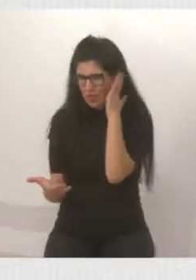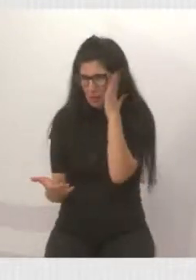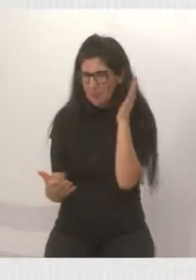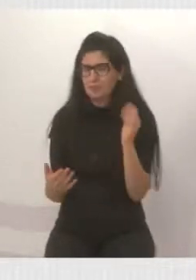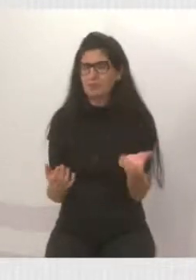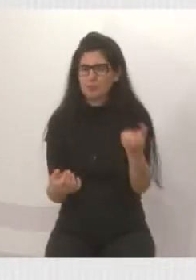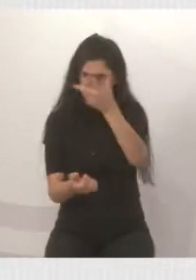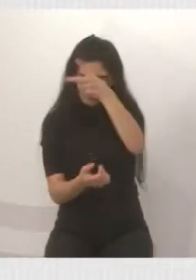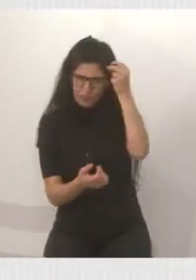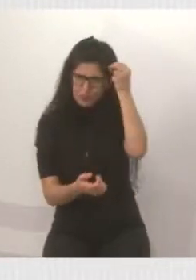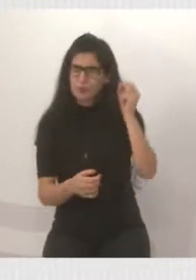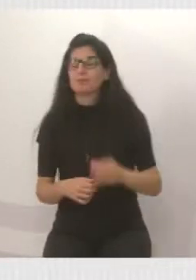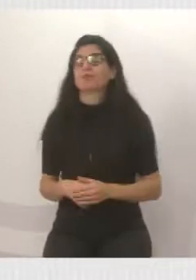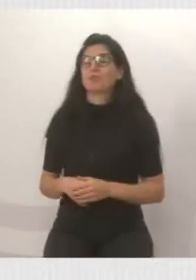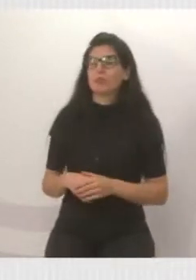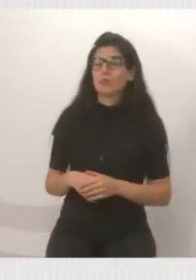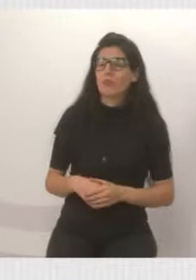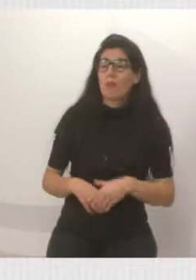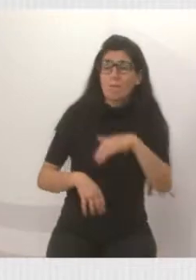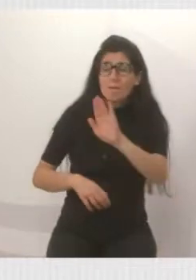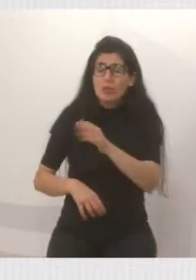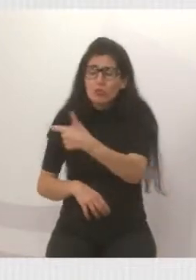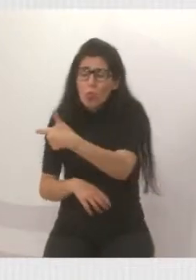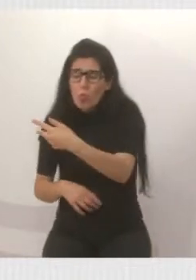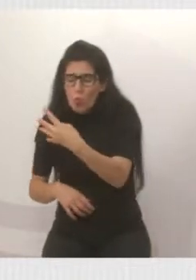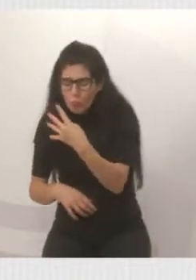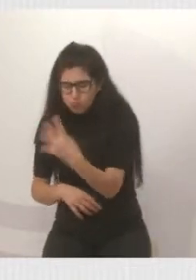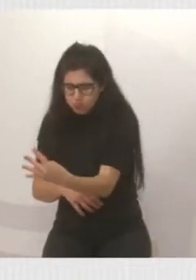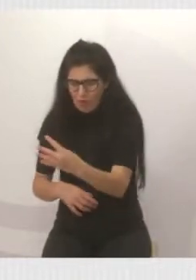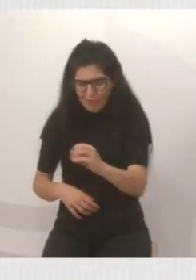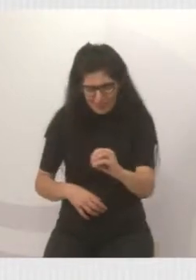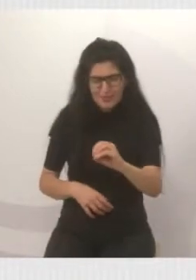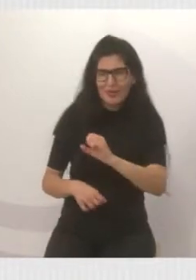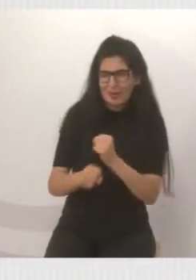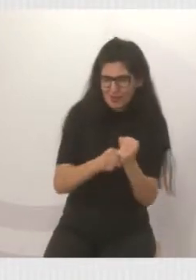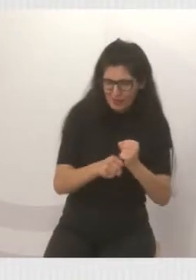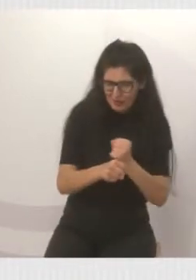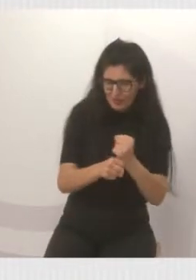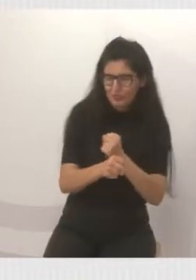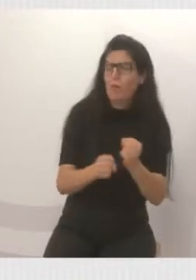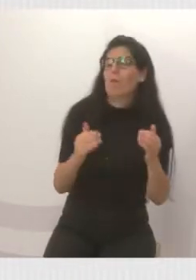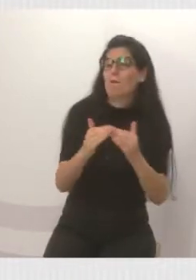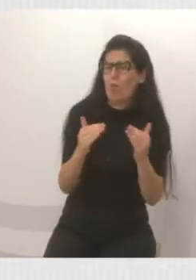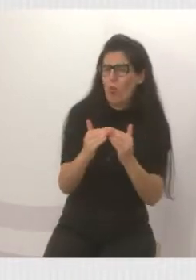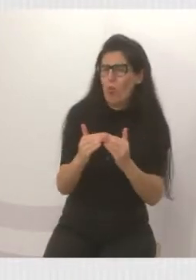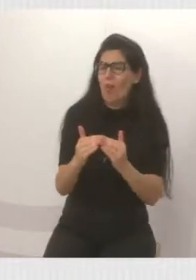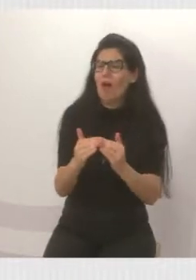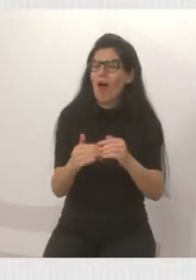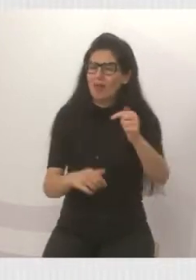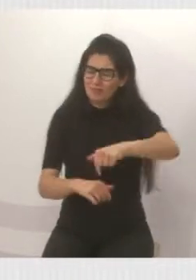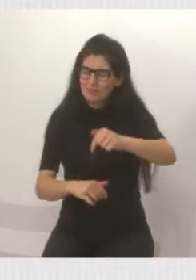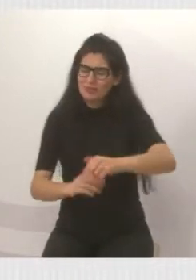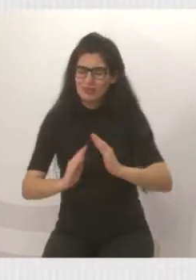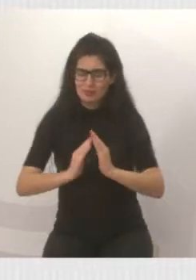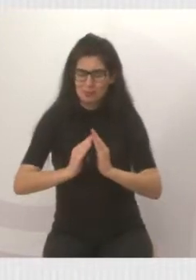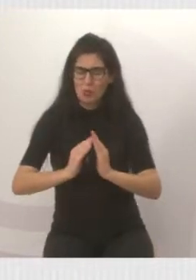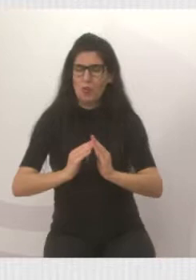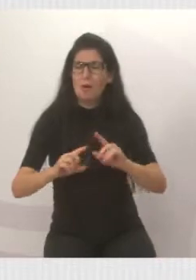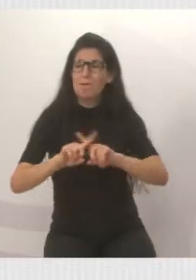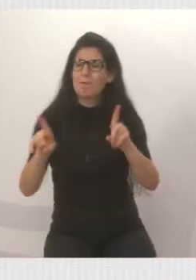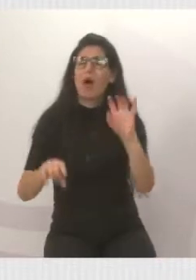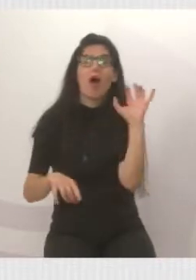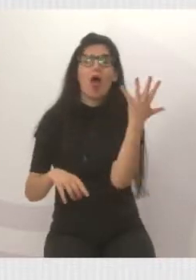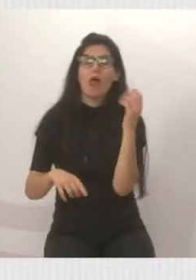aqui faz mais de 40 anos que eles moram aqui. E o que está acontecendo aqui? Tem vários comércios, talvez,